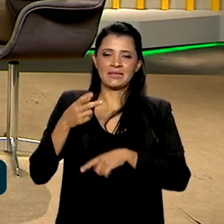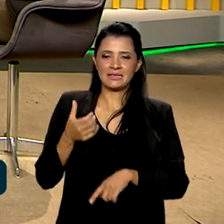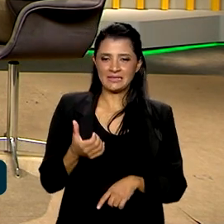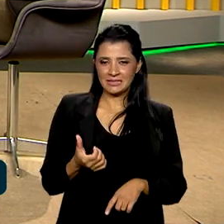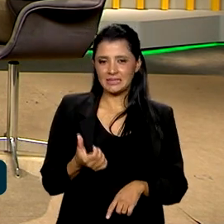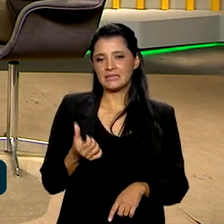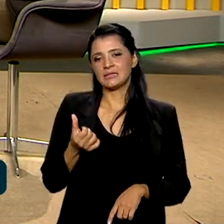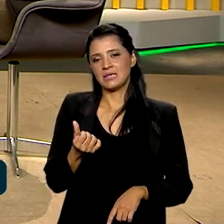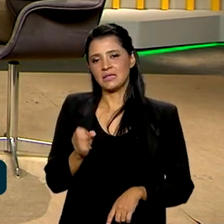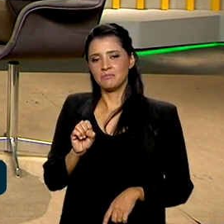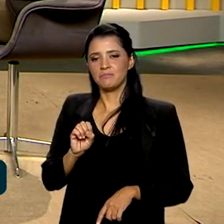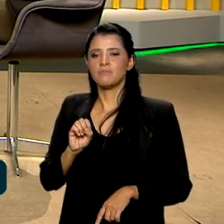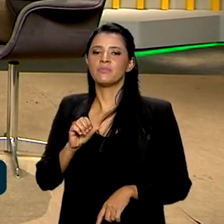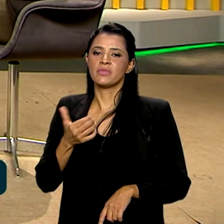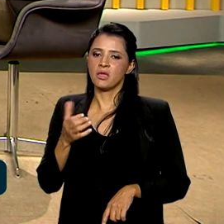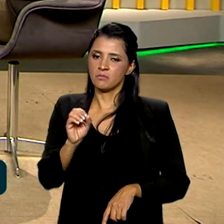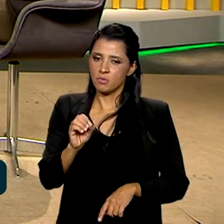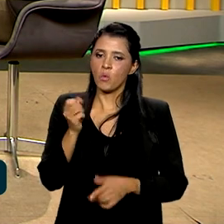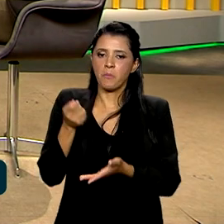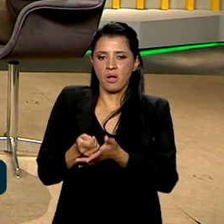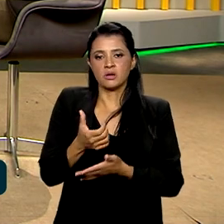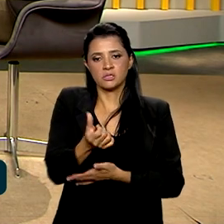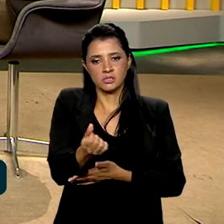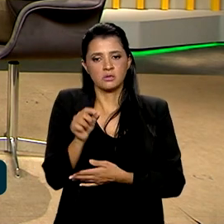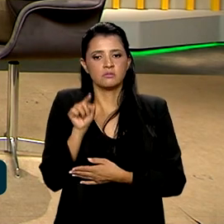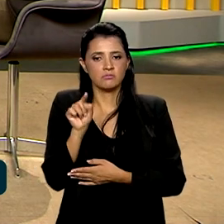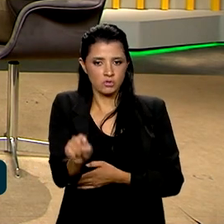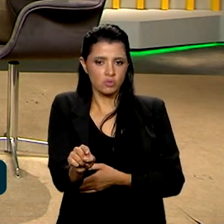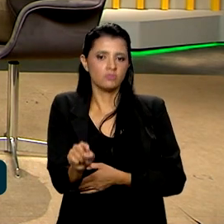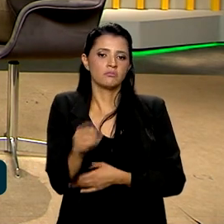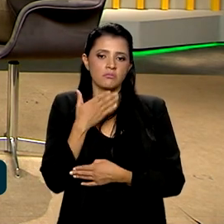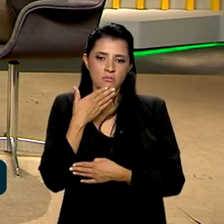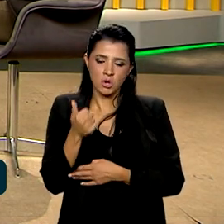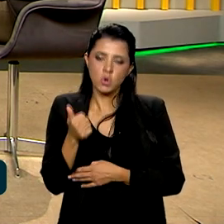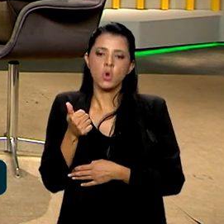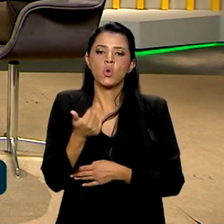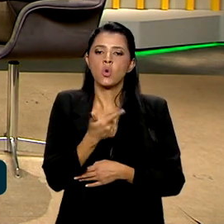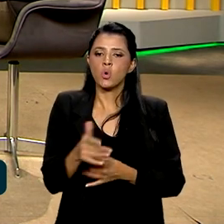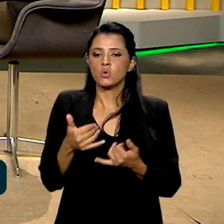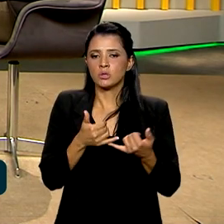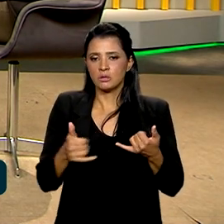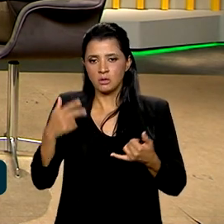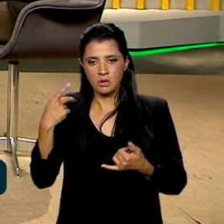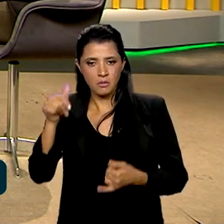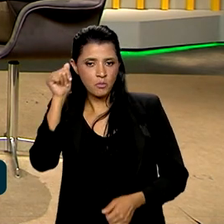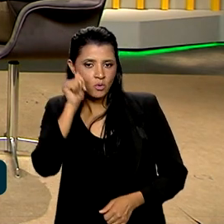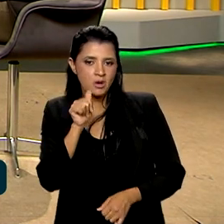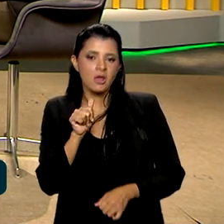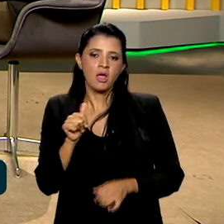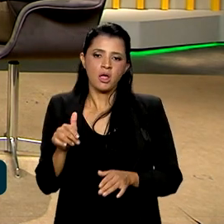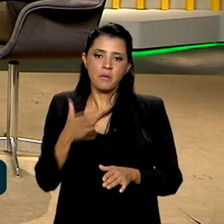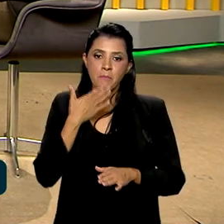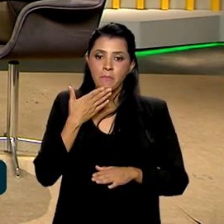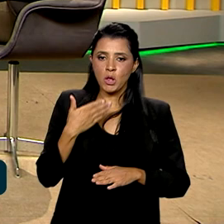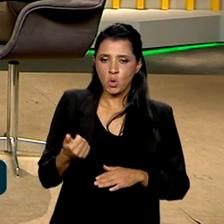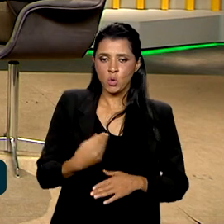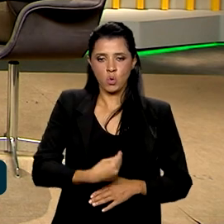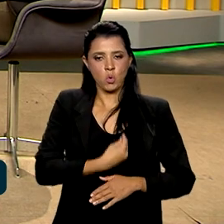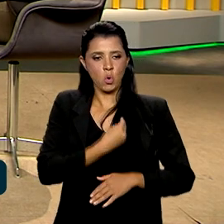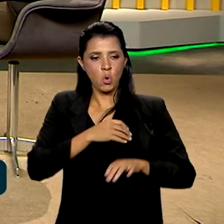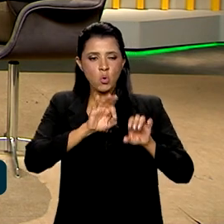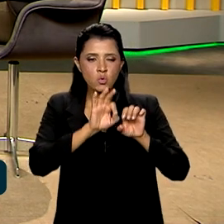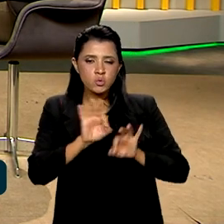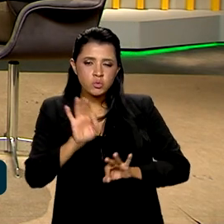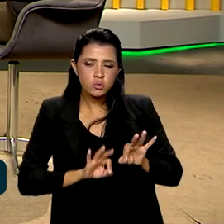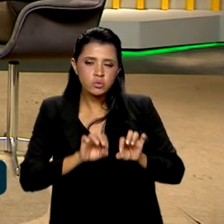conseguir viabilizar esses projetos produtivos. E criamos mais uma linha, uma linha intermediária para mulheres que já estão em situação mais estruturada, também